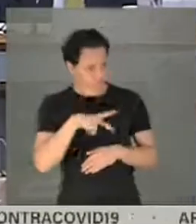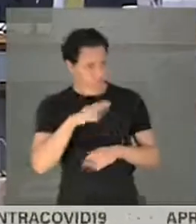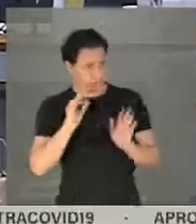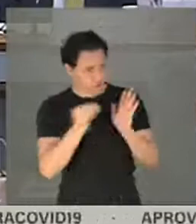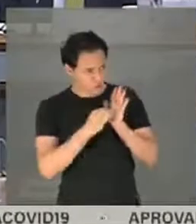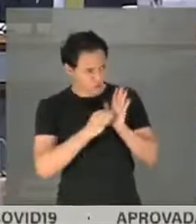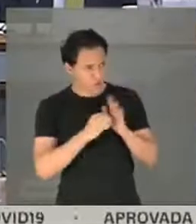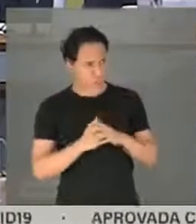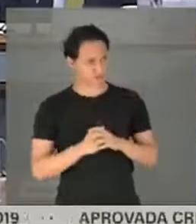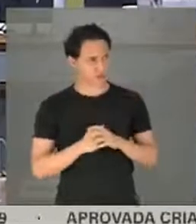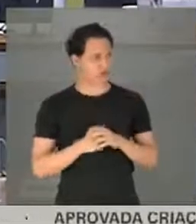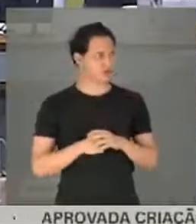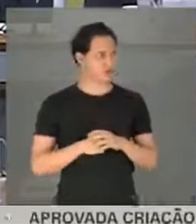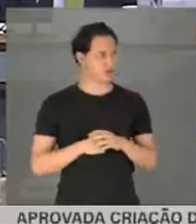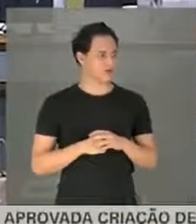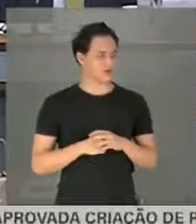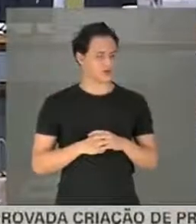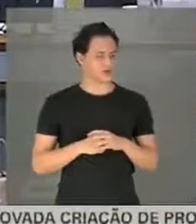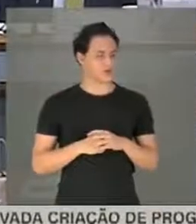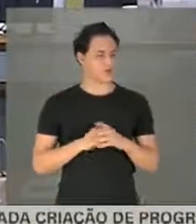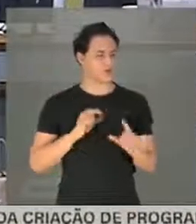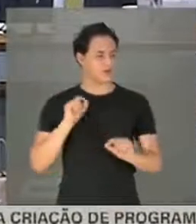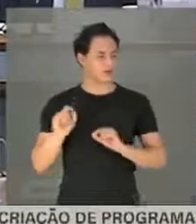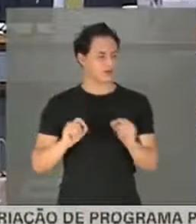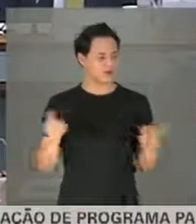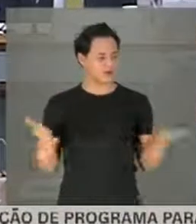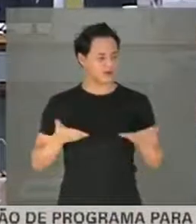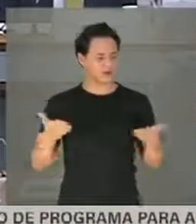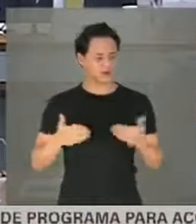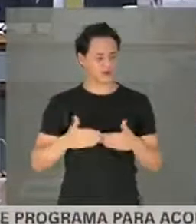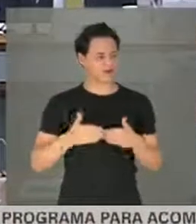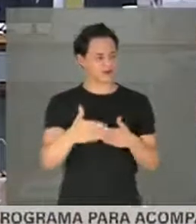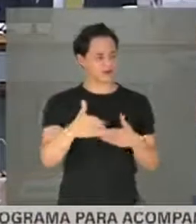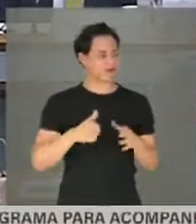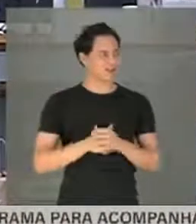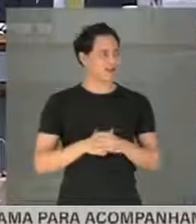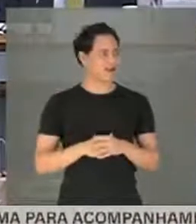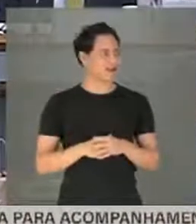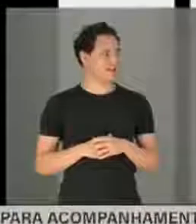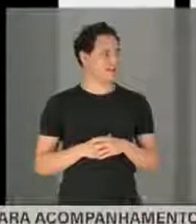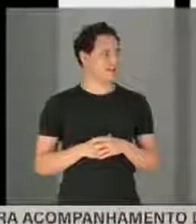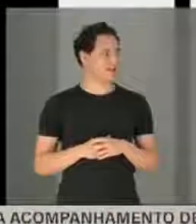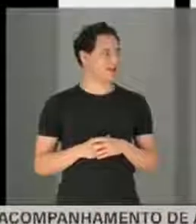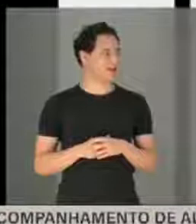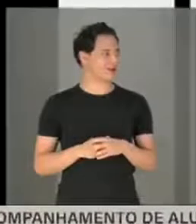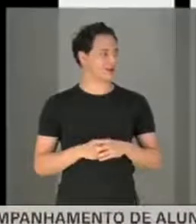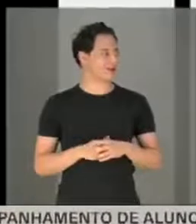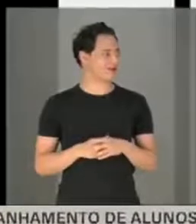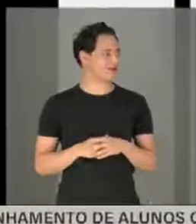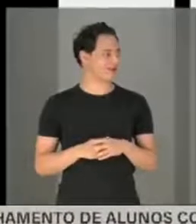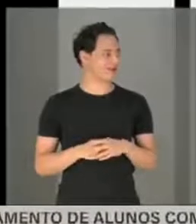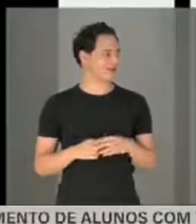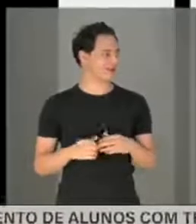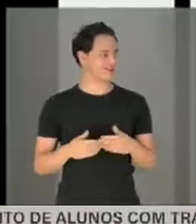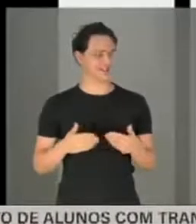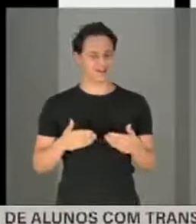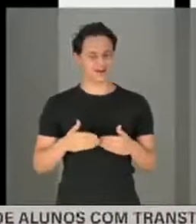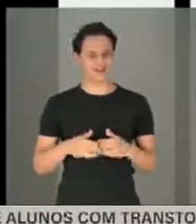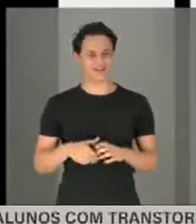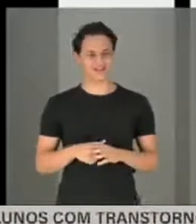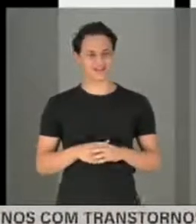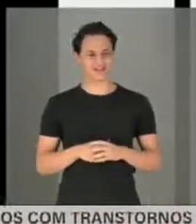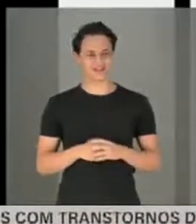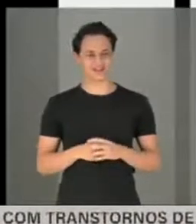O delegado homossexual assumido, talvez estivesse pensando no perfume de alguma pessoa